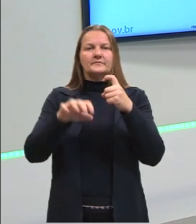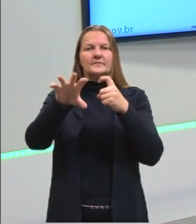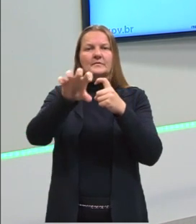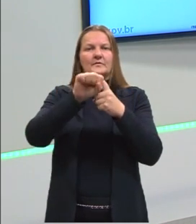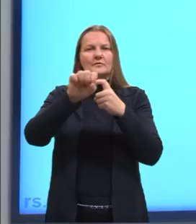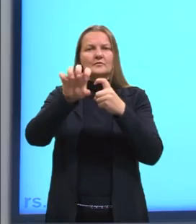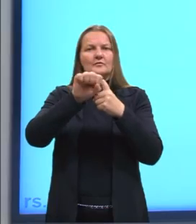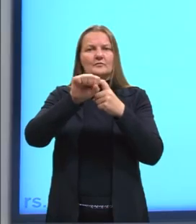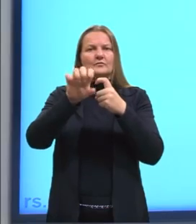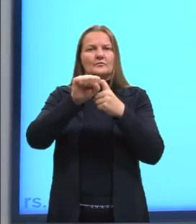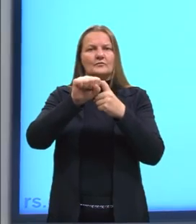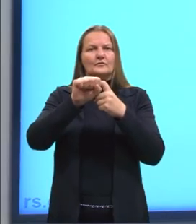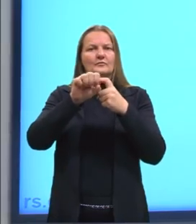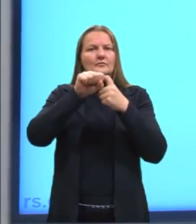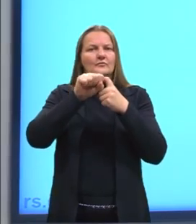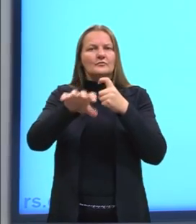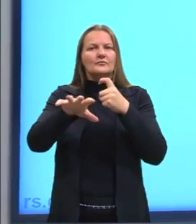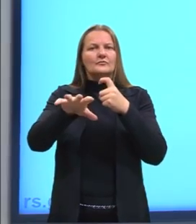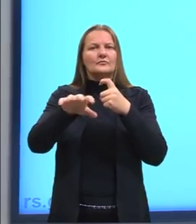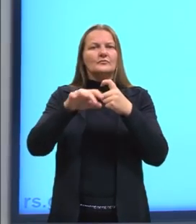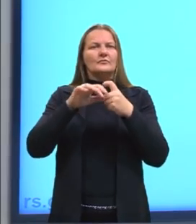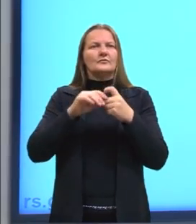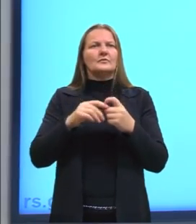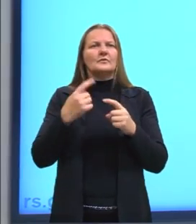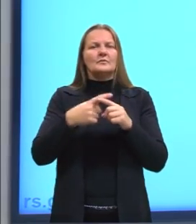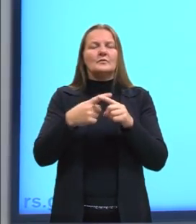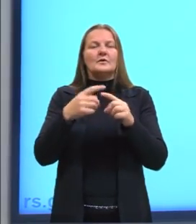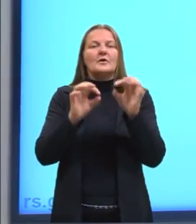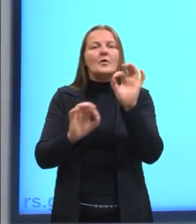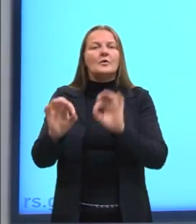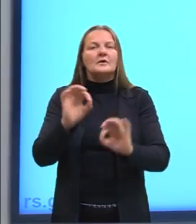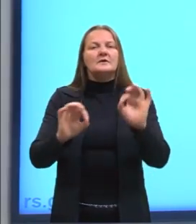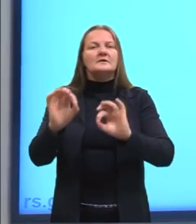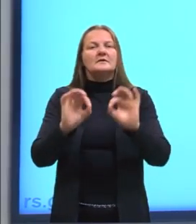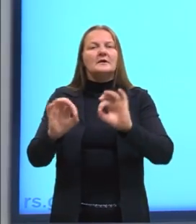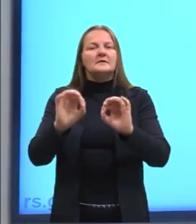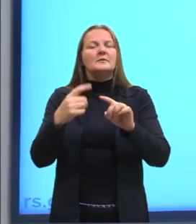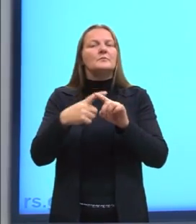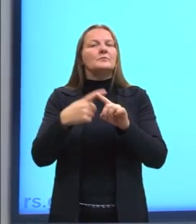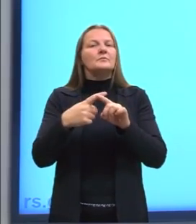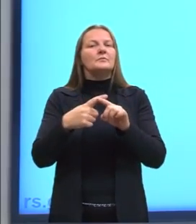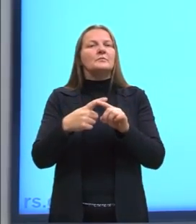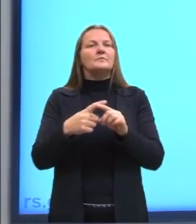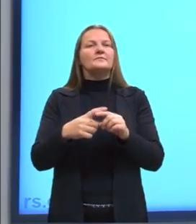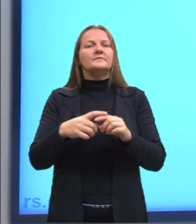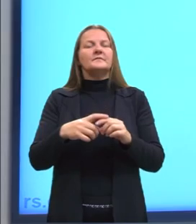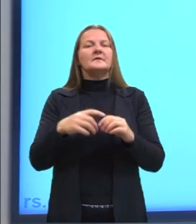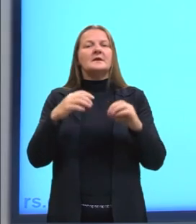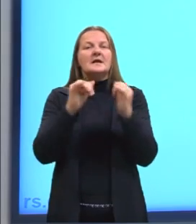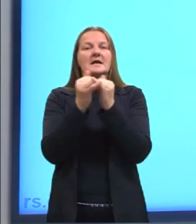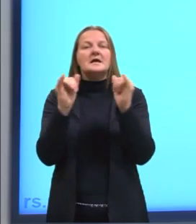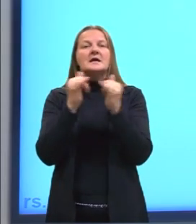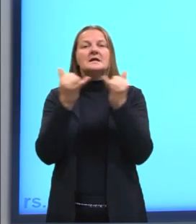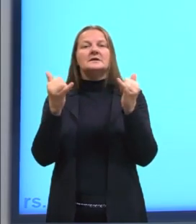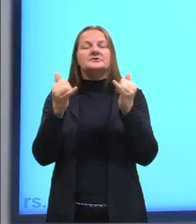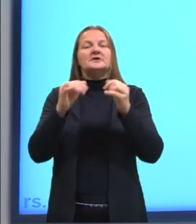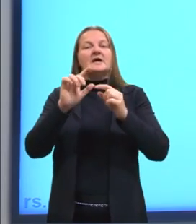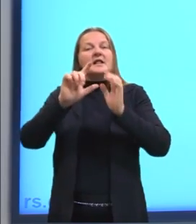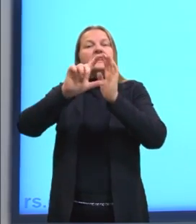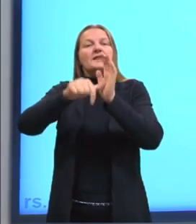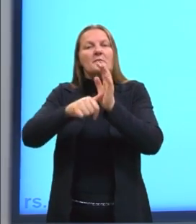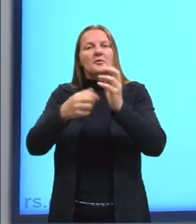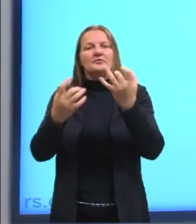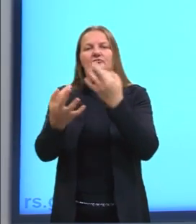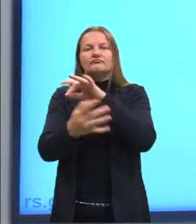entropia a gente tem uma energia organizada que passa a ser uma energia desorganizada,